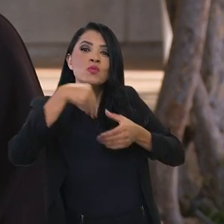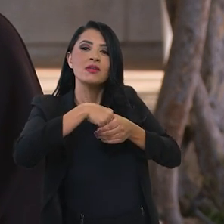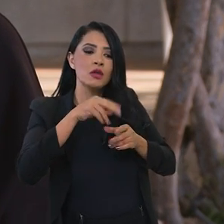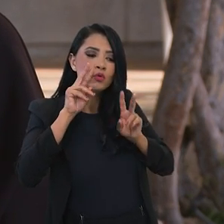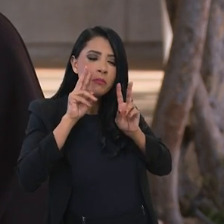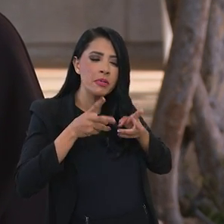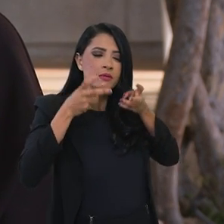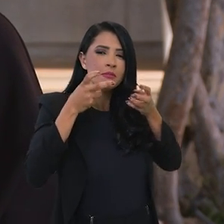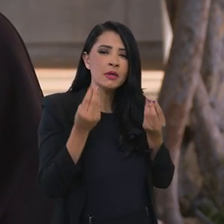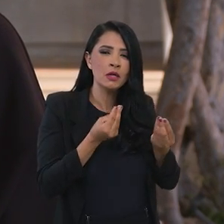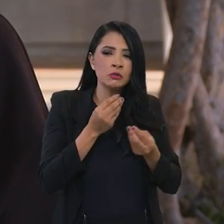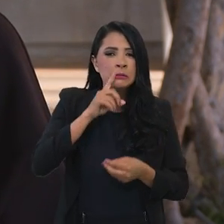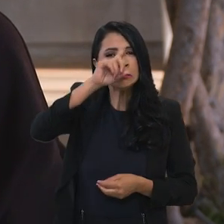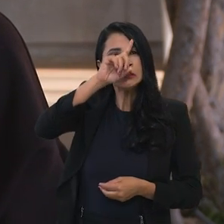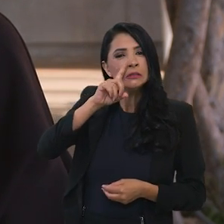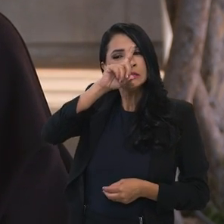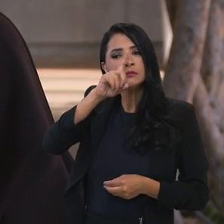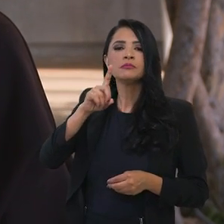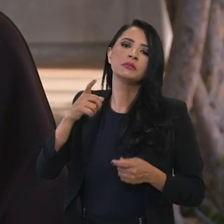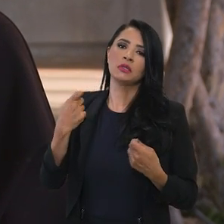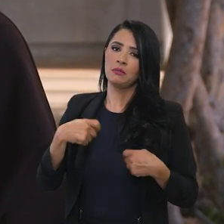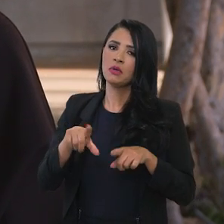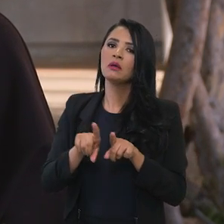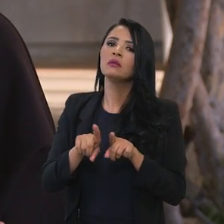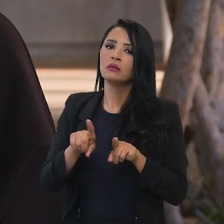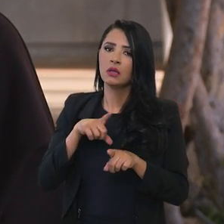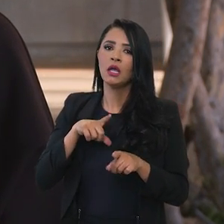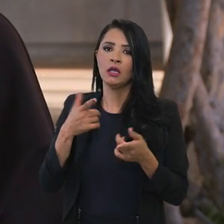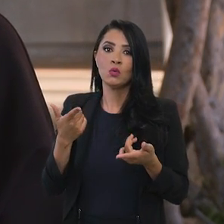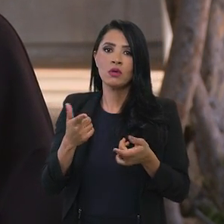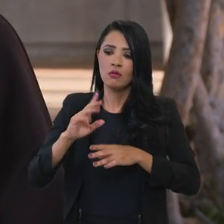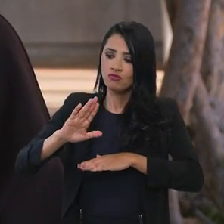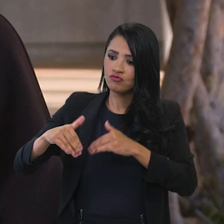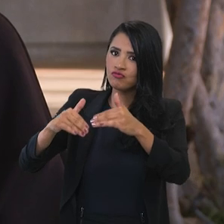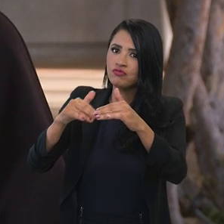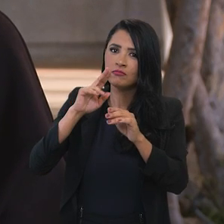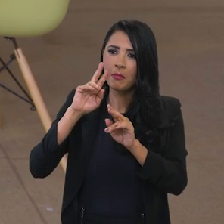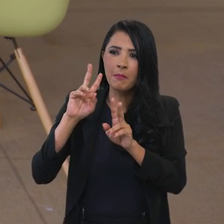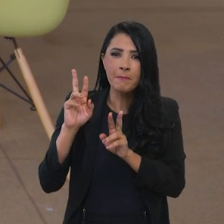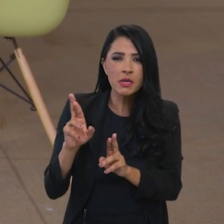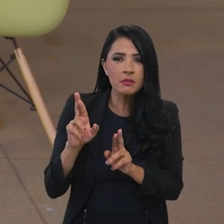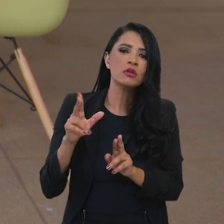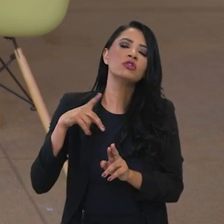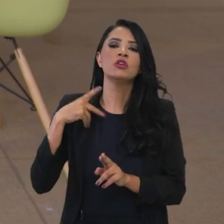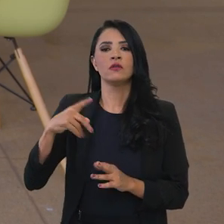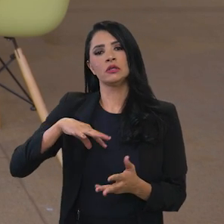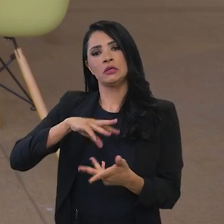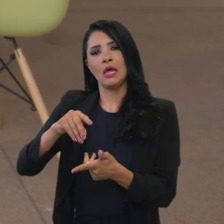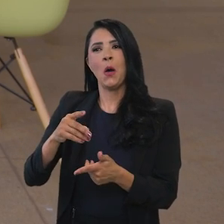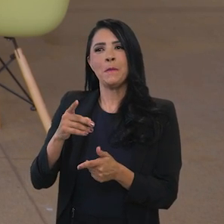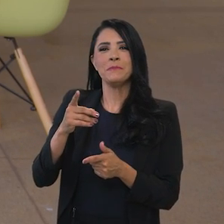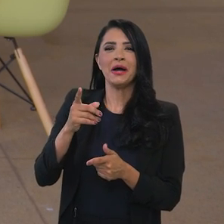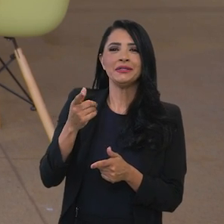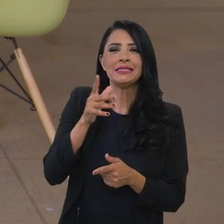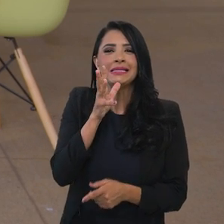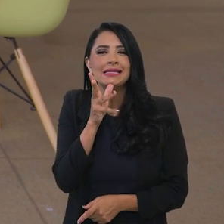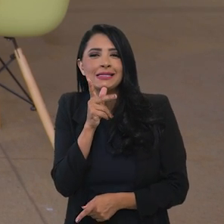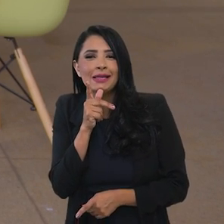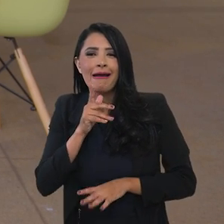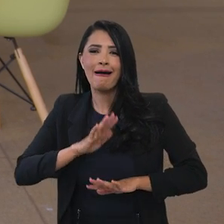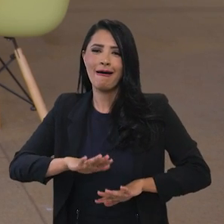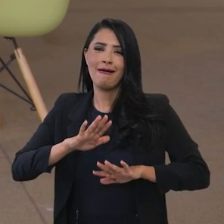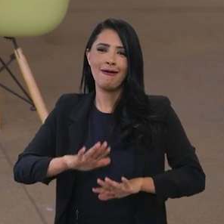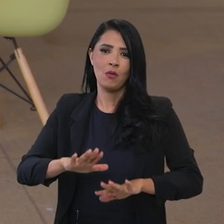temos também um cenário de crescimento da economia internacional menos dinâmico. Ou seja, o mundo cresce menos, o mundo cresce